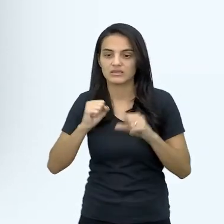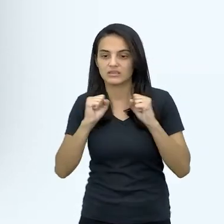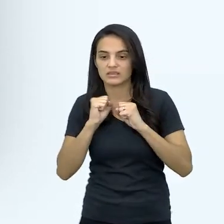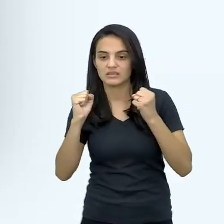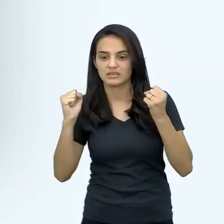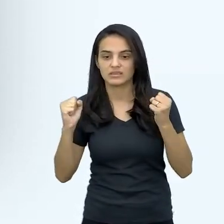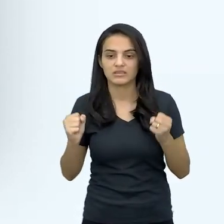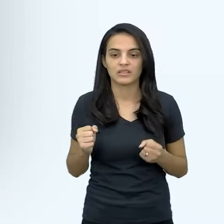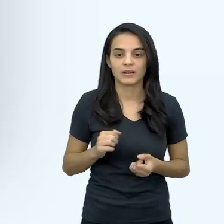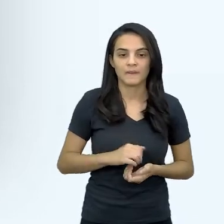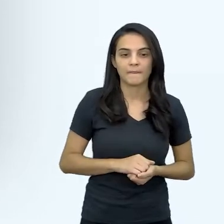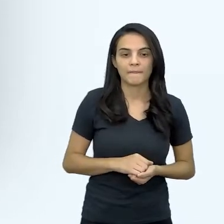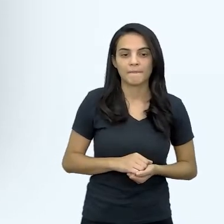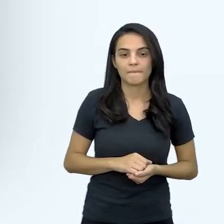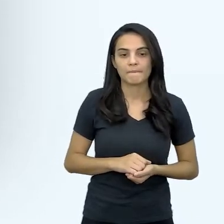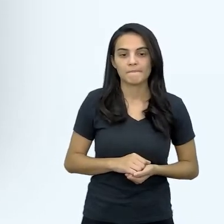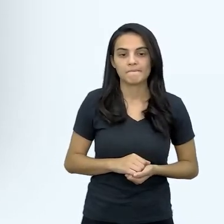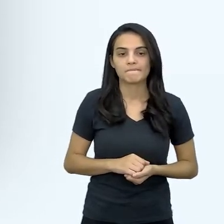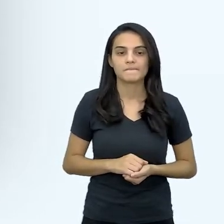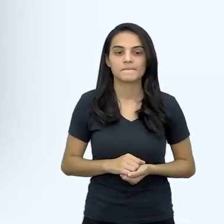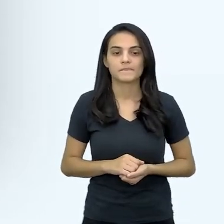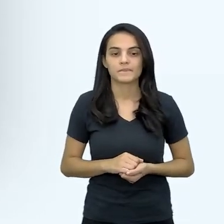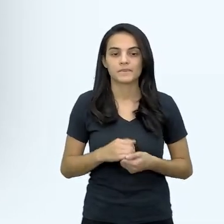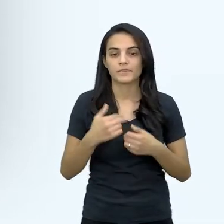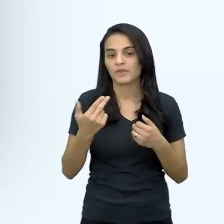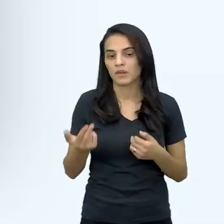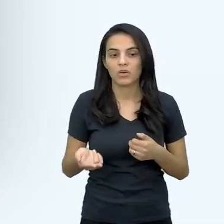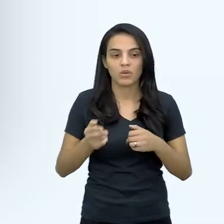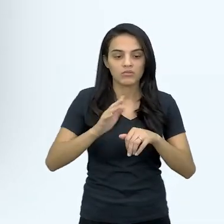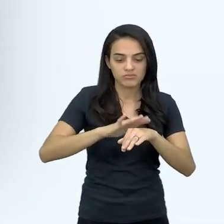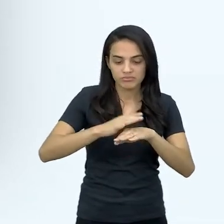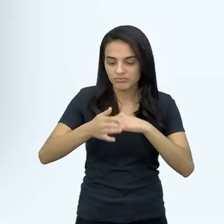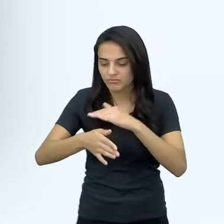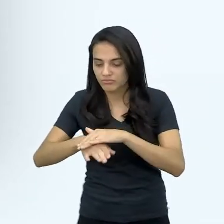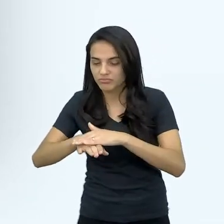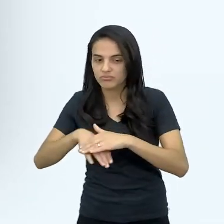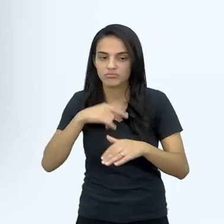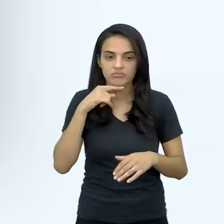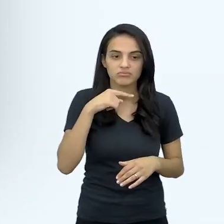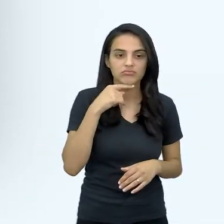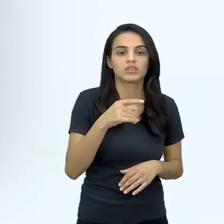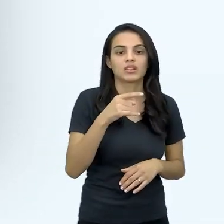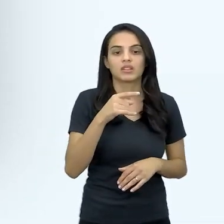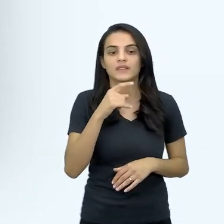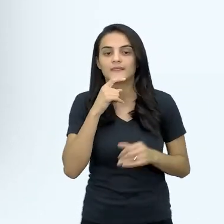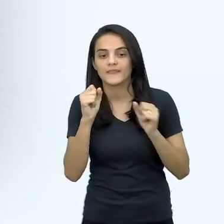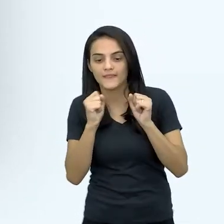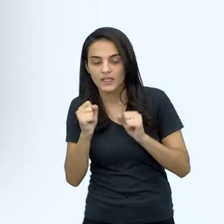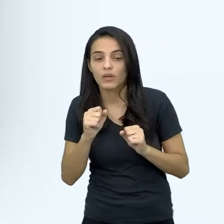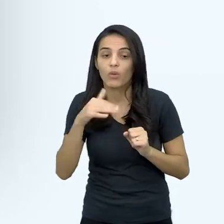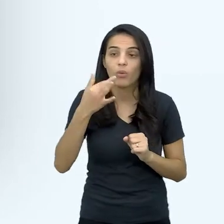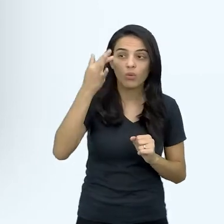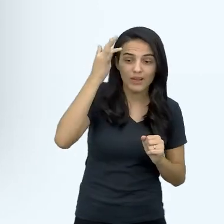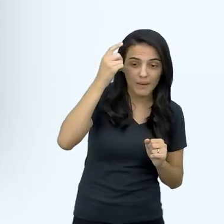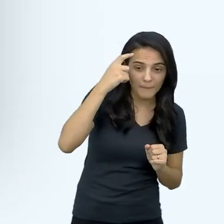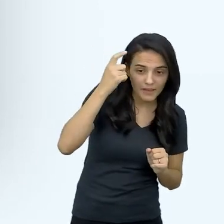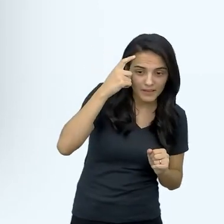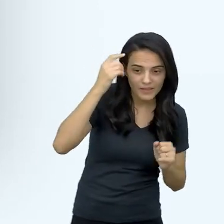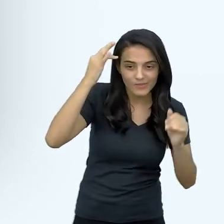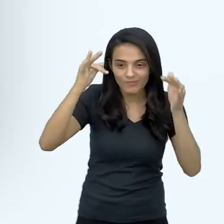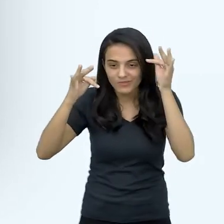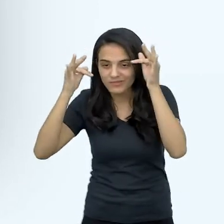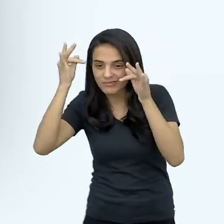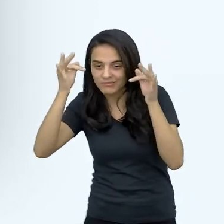né, essa dormência nas mãos, em pés, extremidades frias, simplesmente dor de cabeça, né, que é muito frequente, você pode